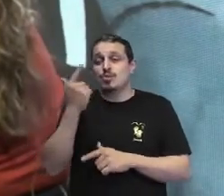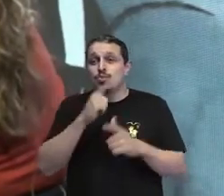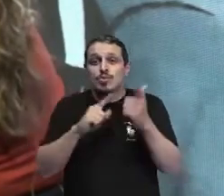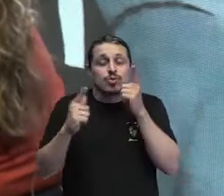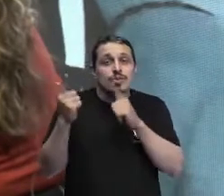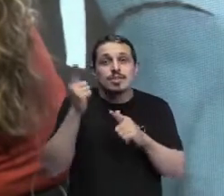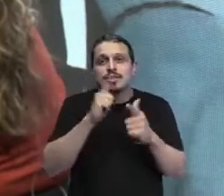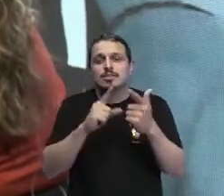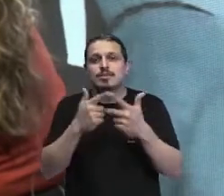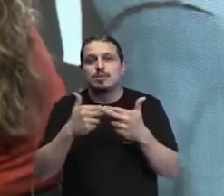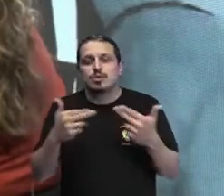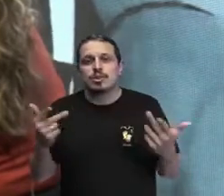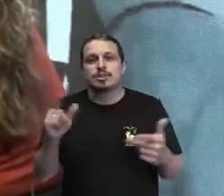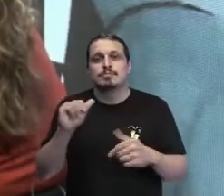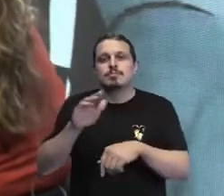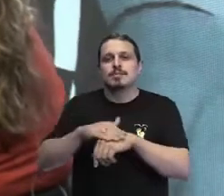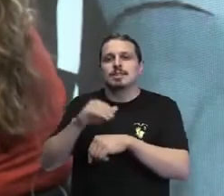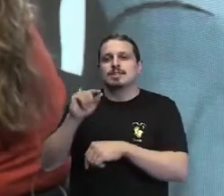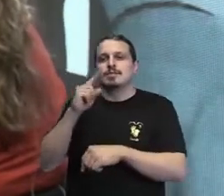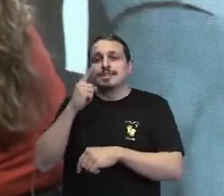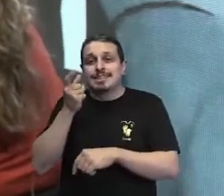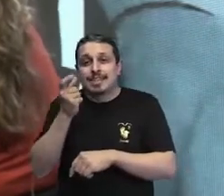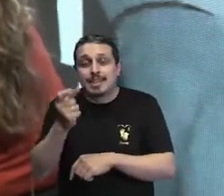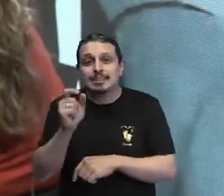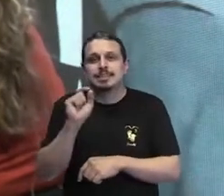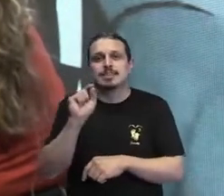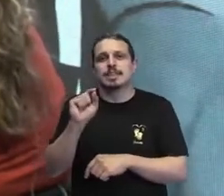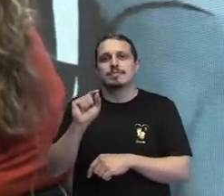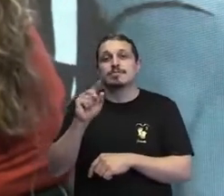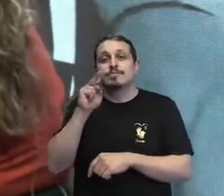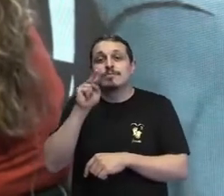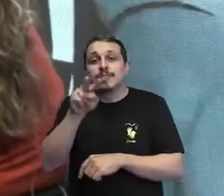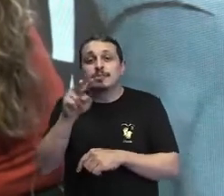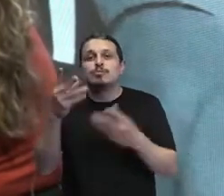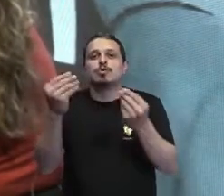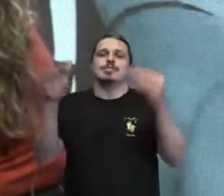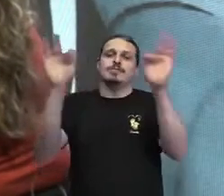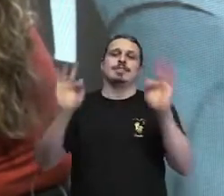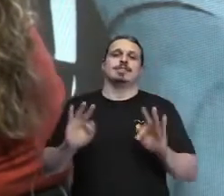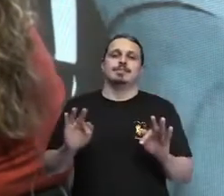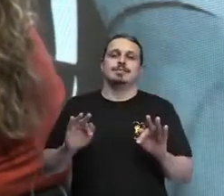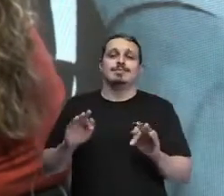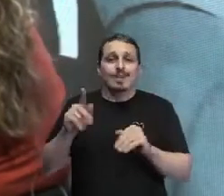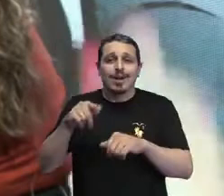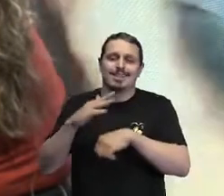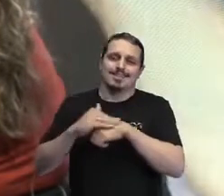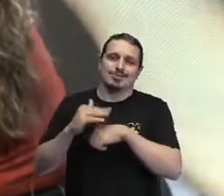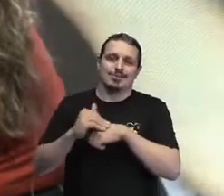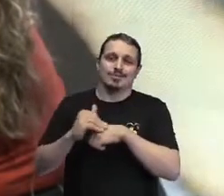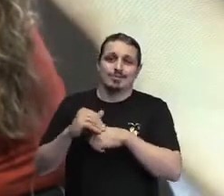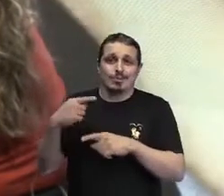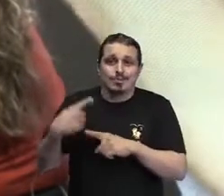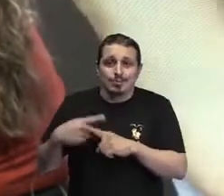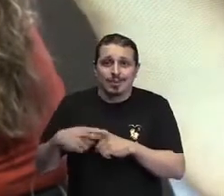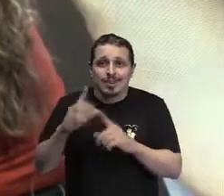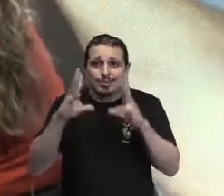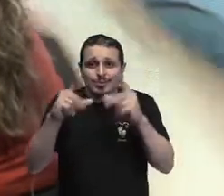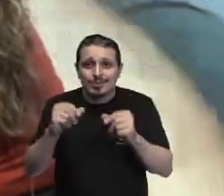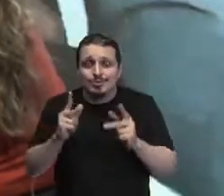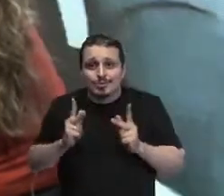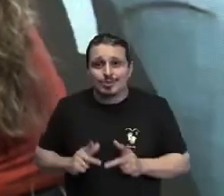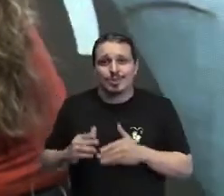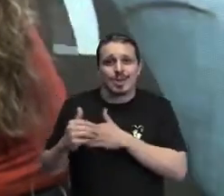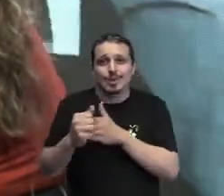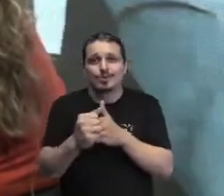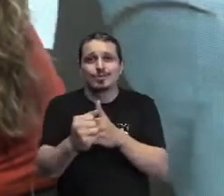o mais interessante, assim, que eu fico muito feliz é com o carinho que eu recebo. Dos seguidores, das pessoas que me